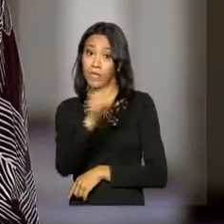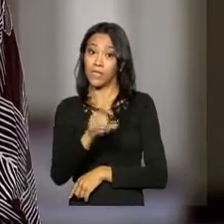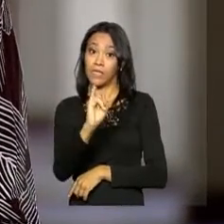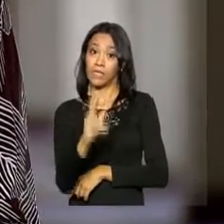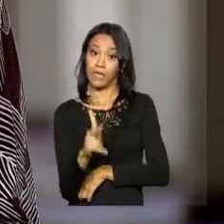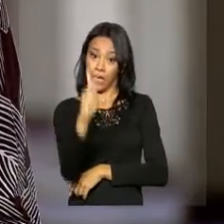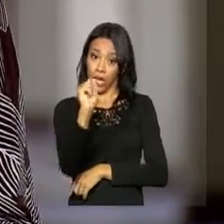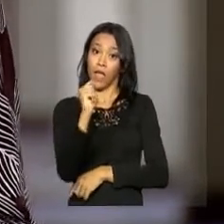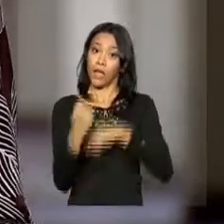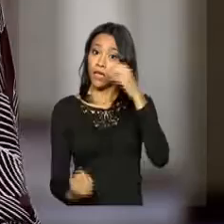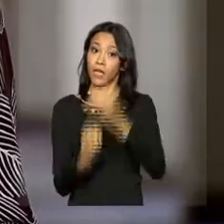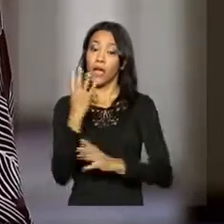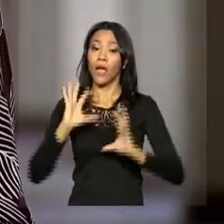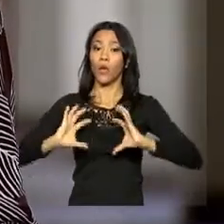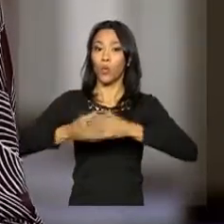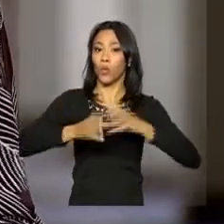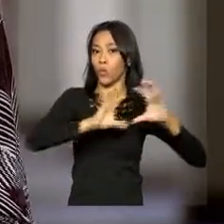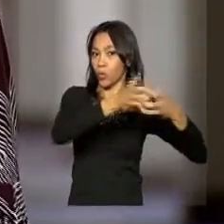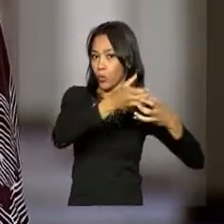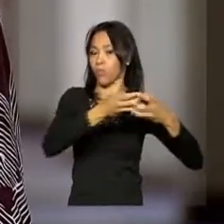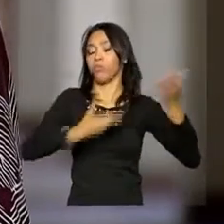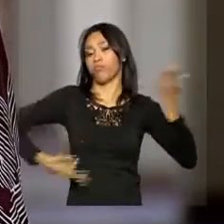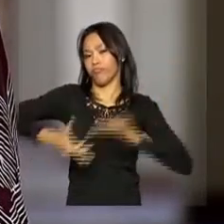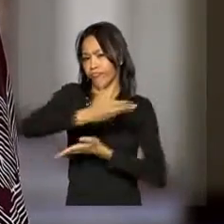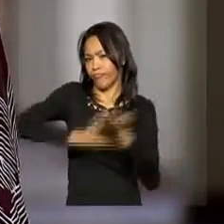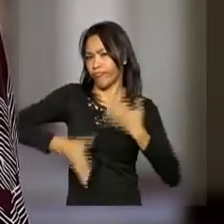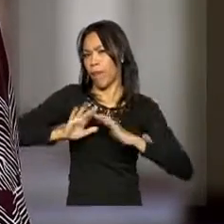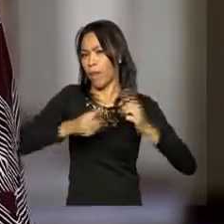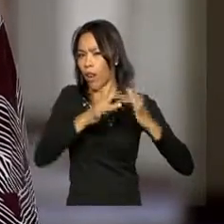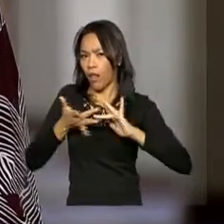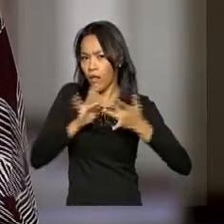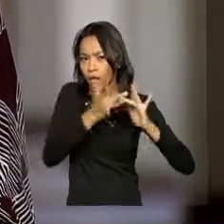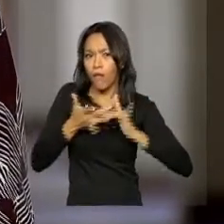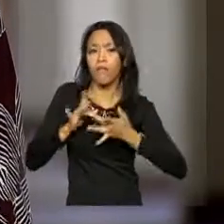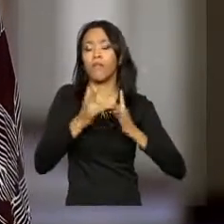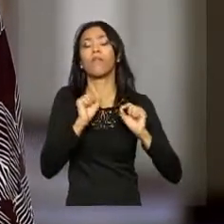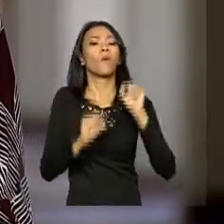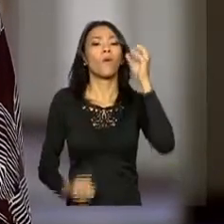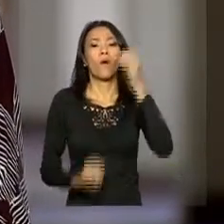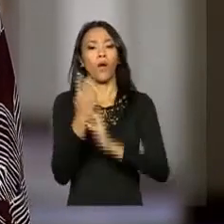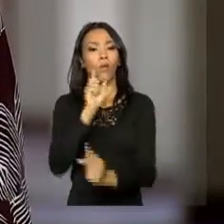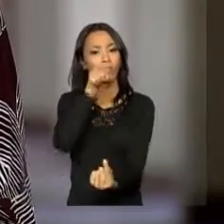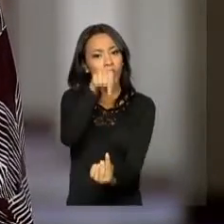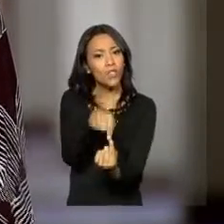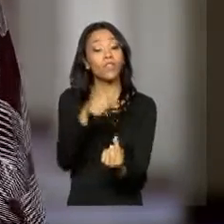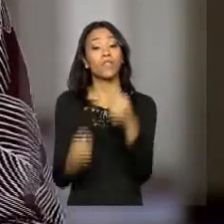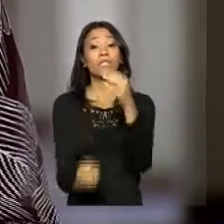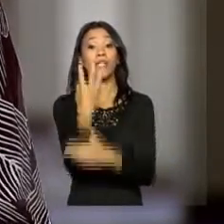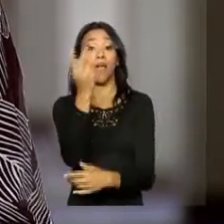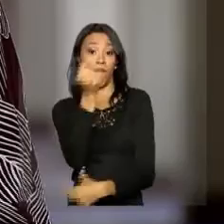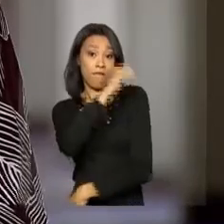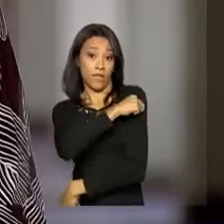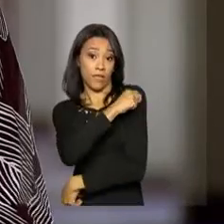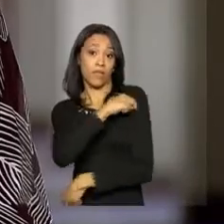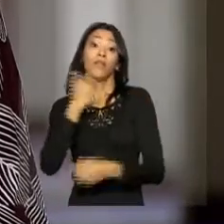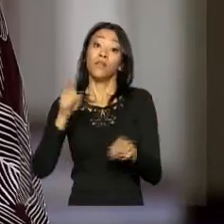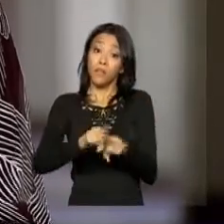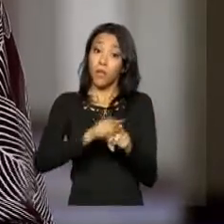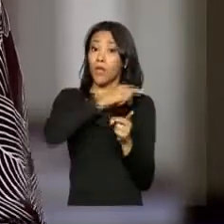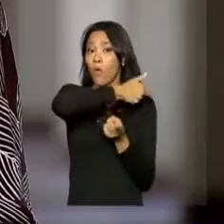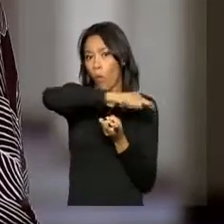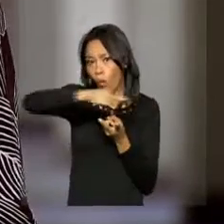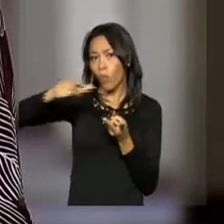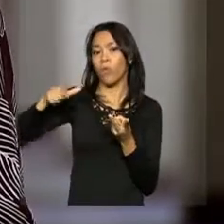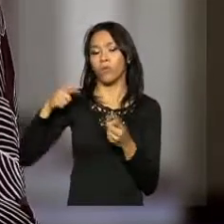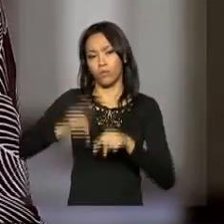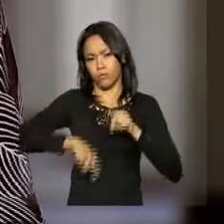de alto nível entre os dois países para desenvolver a parceria na criação de vacinas e outros produtos terapêuticos.